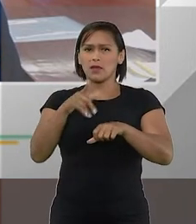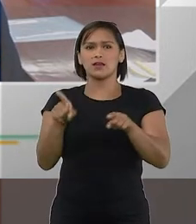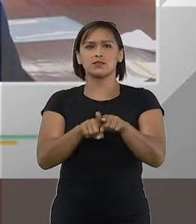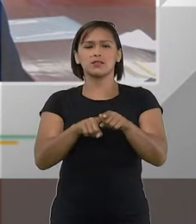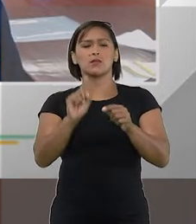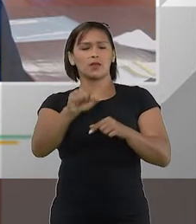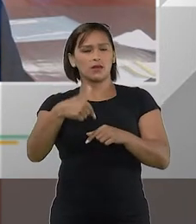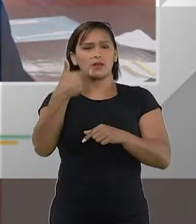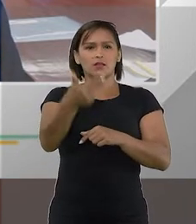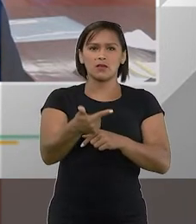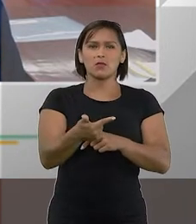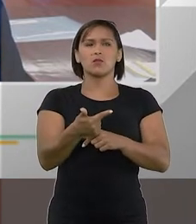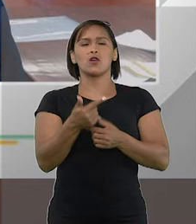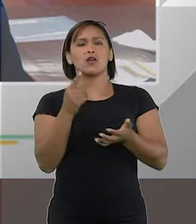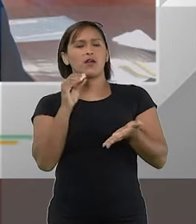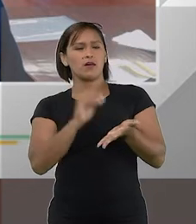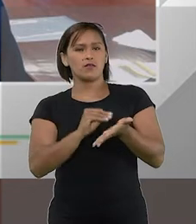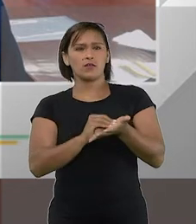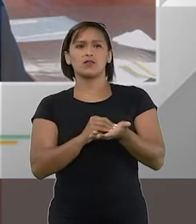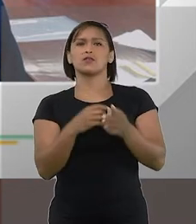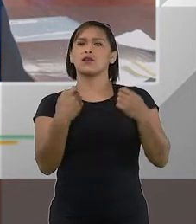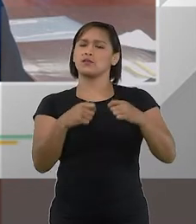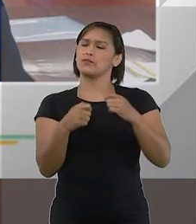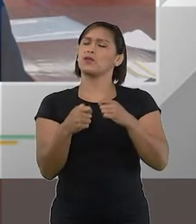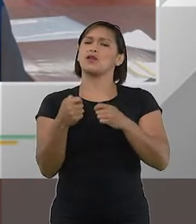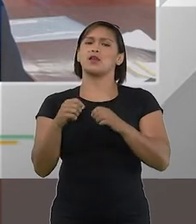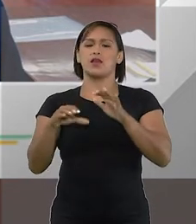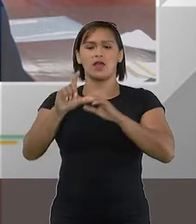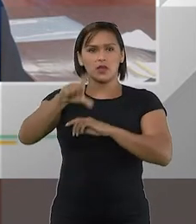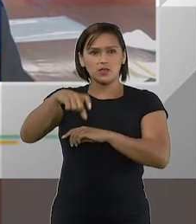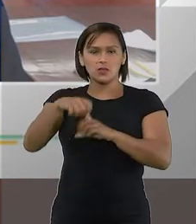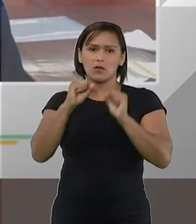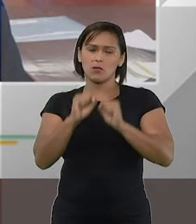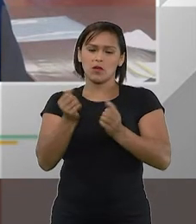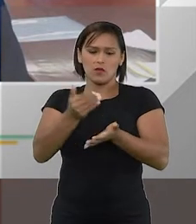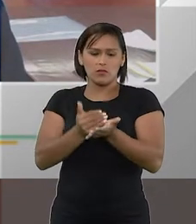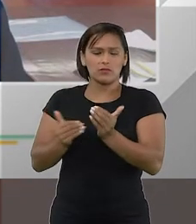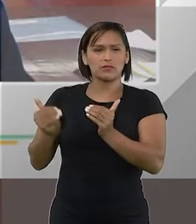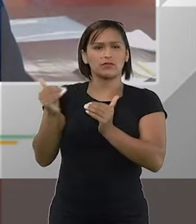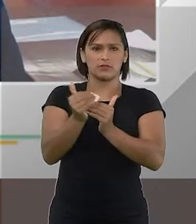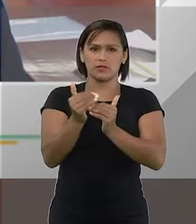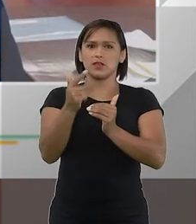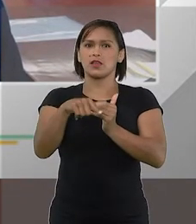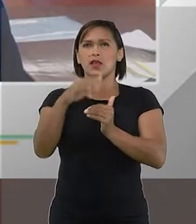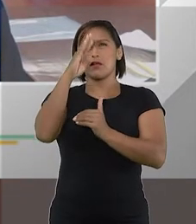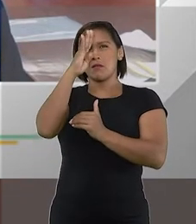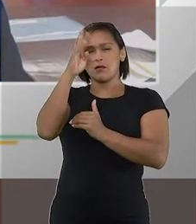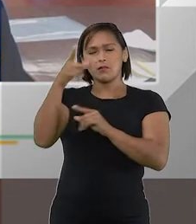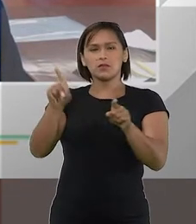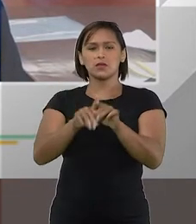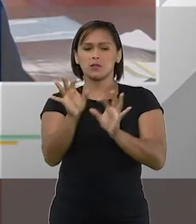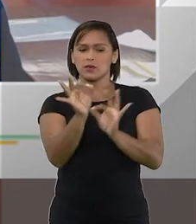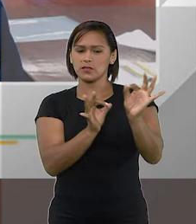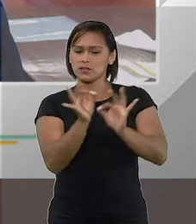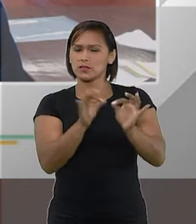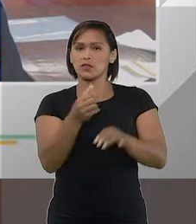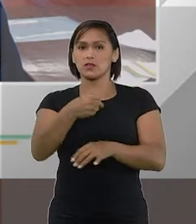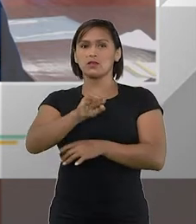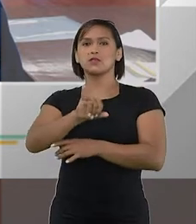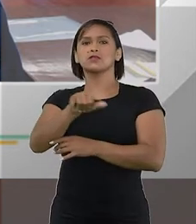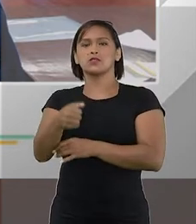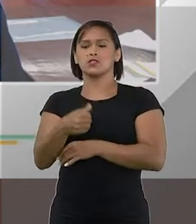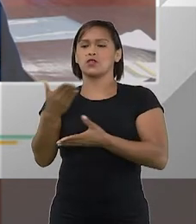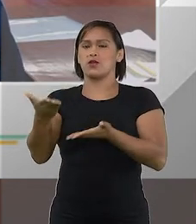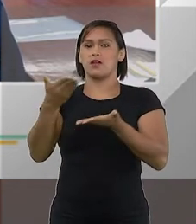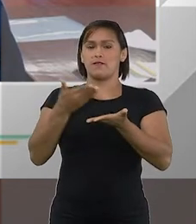depois, se da prorrogação não der certo, também aí os credores podem, eles imaginarem os seus planos. O Superior Tribunal